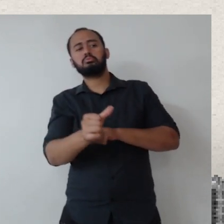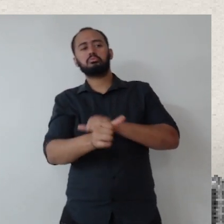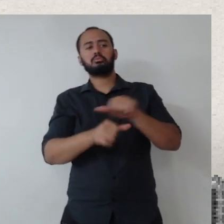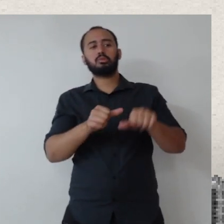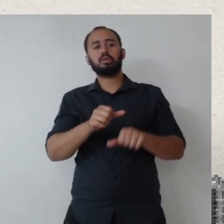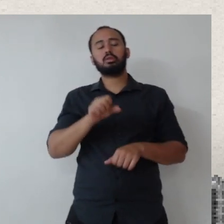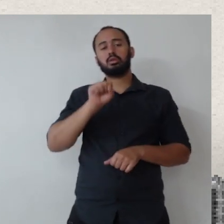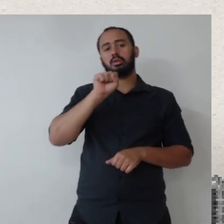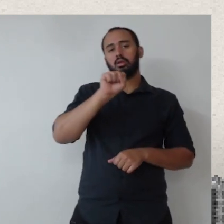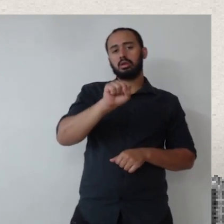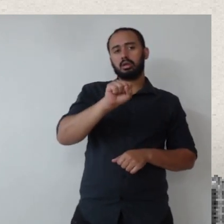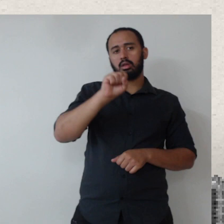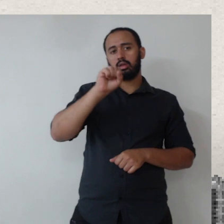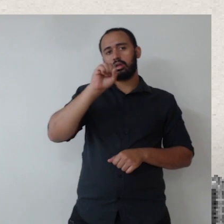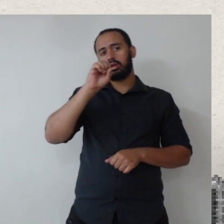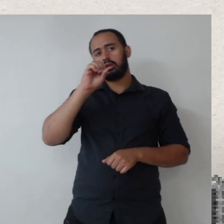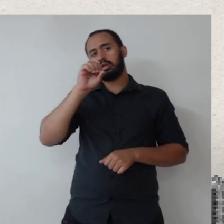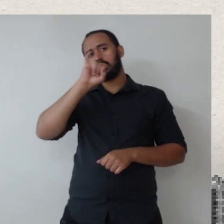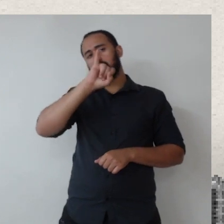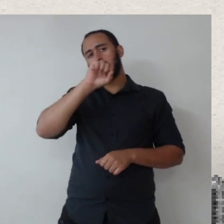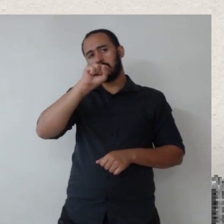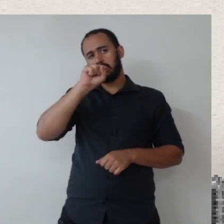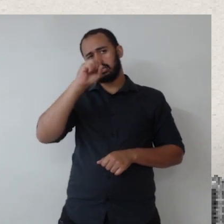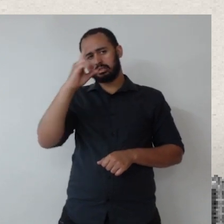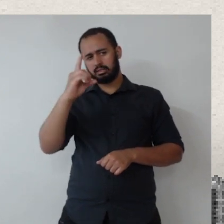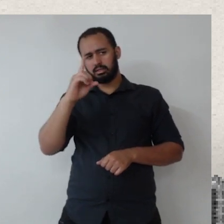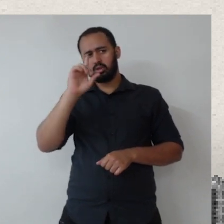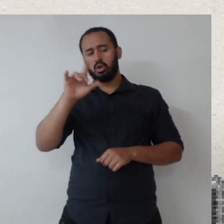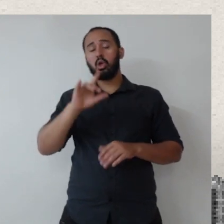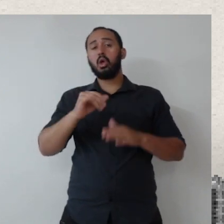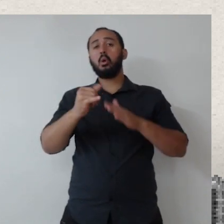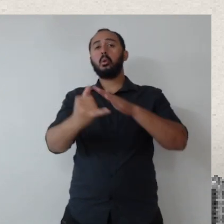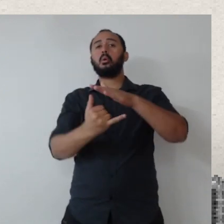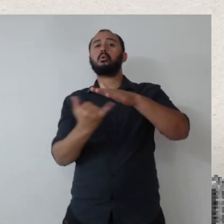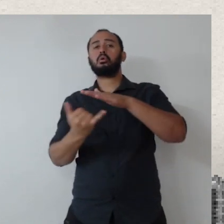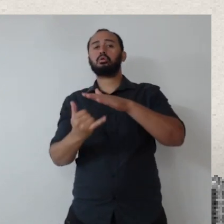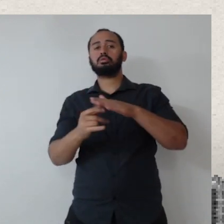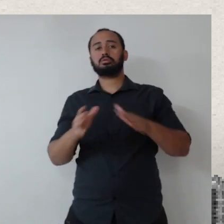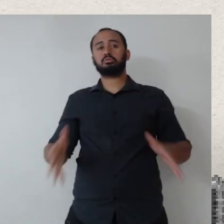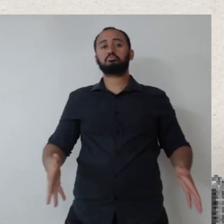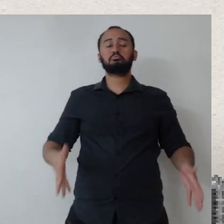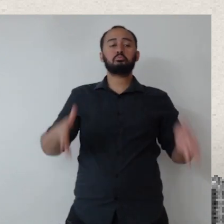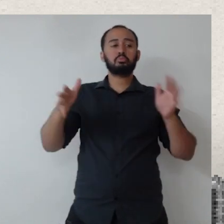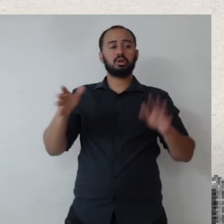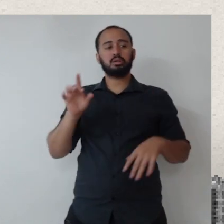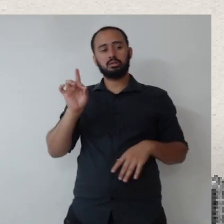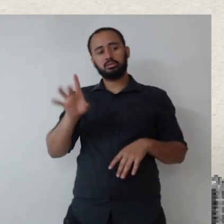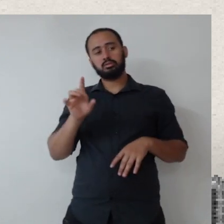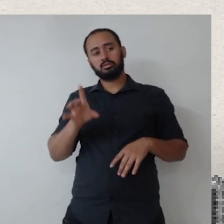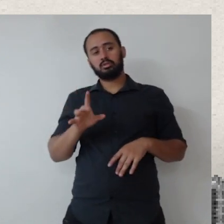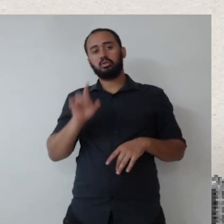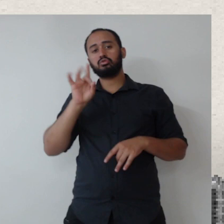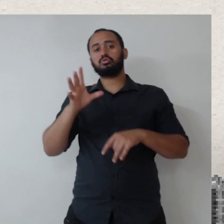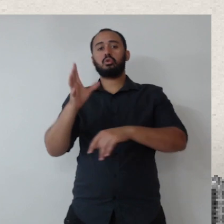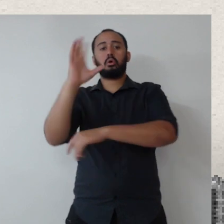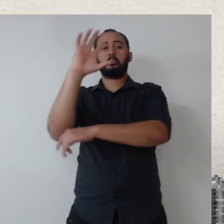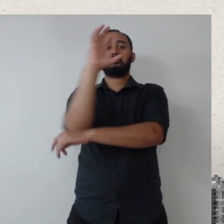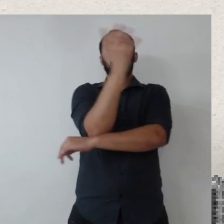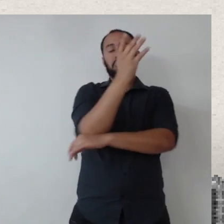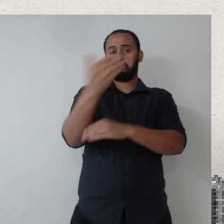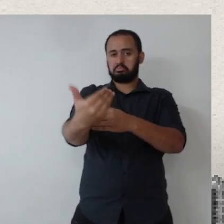do ESG para além das instituições, para além das paredes, os ambientes